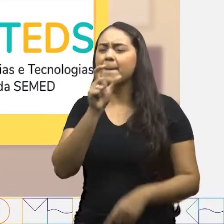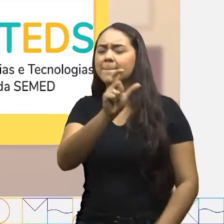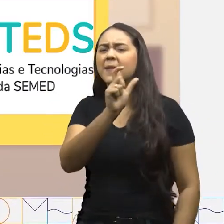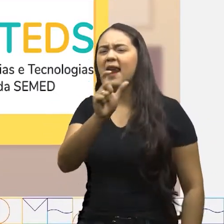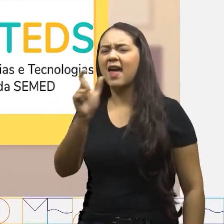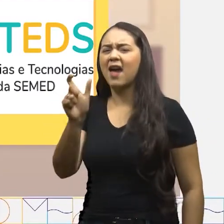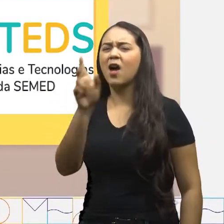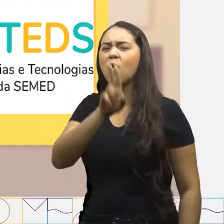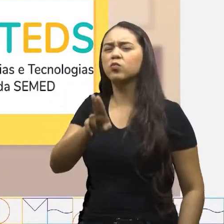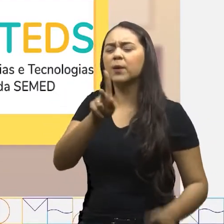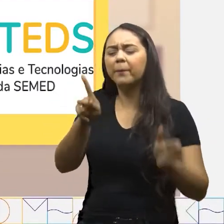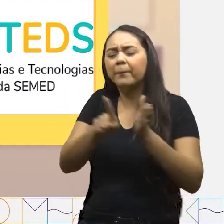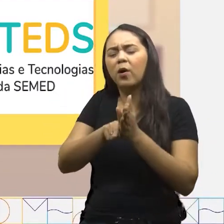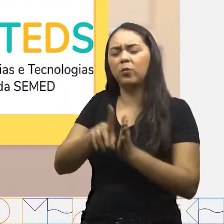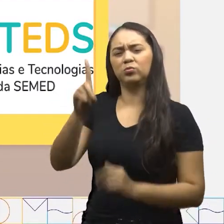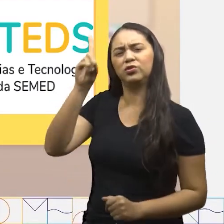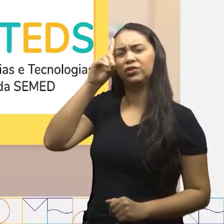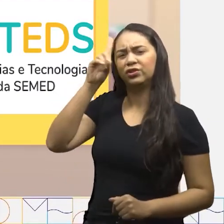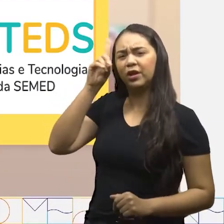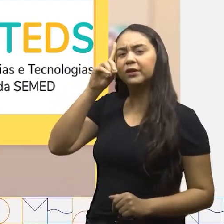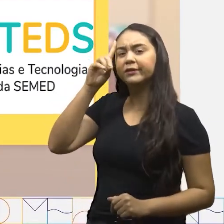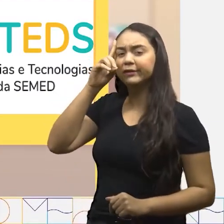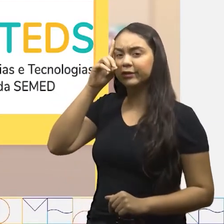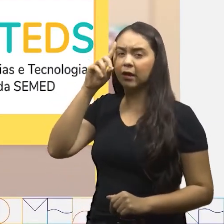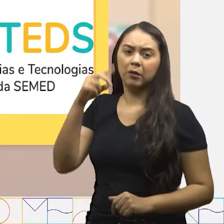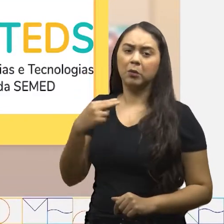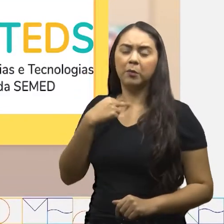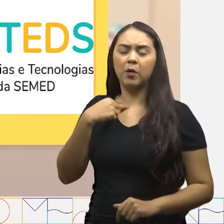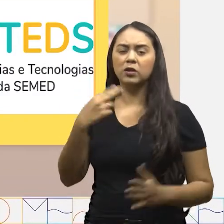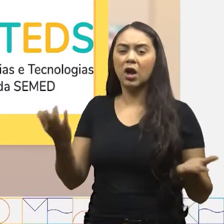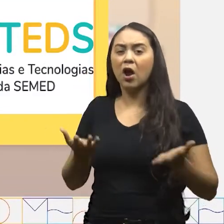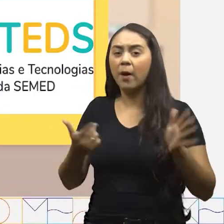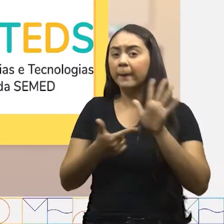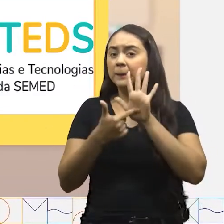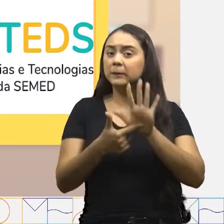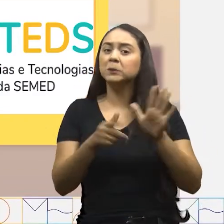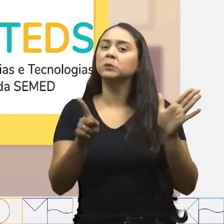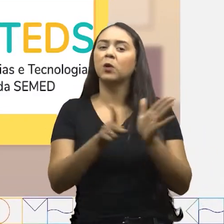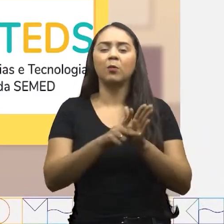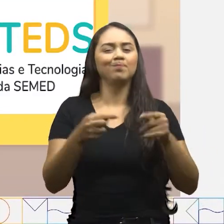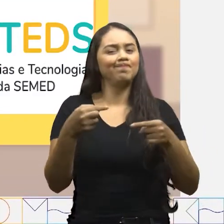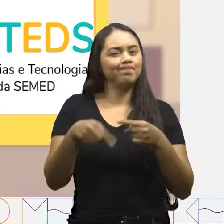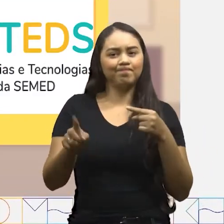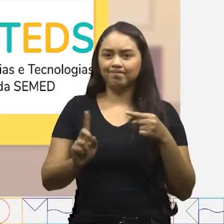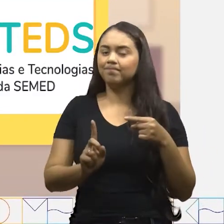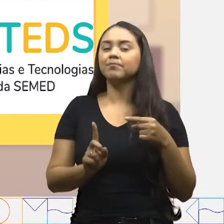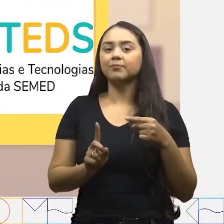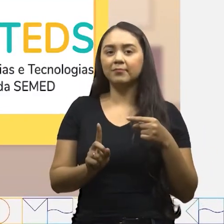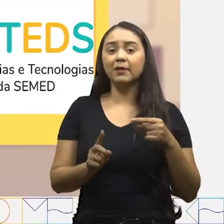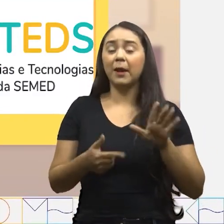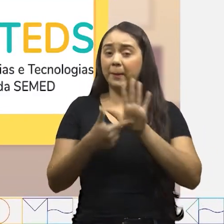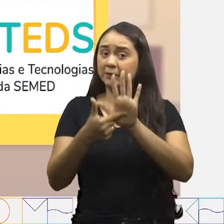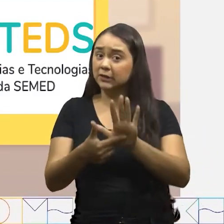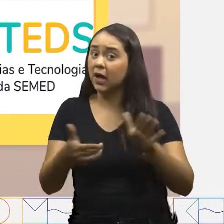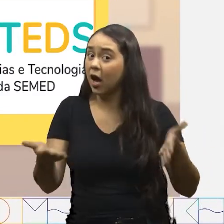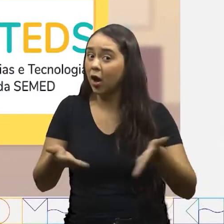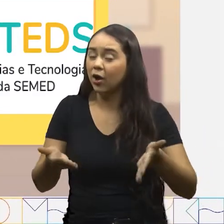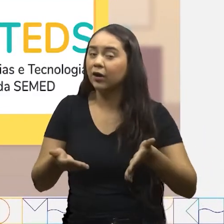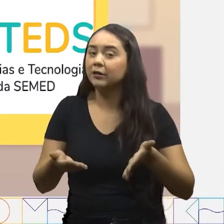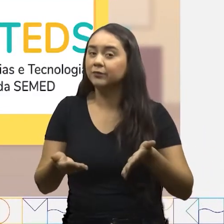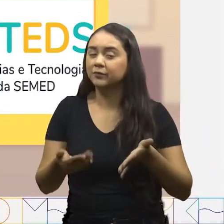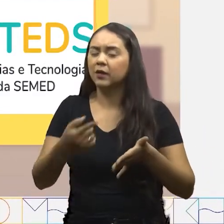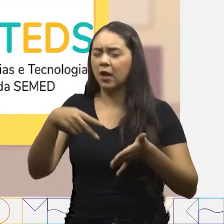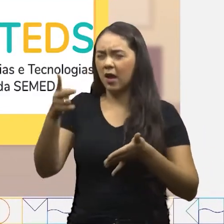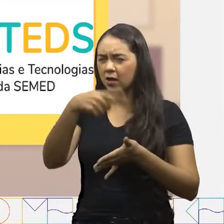palavras que usamos no nosso cotidiano e que não utilizamos em um momento como esse, na apresentação oral!